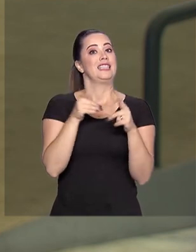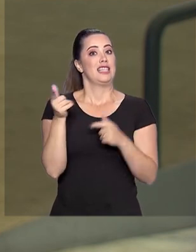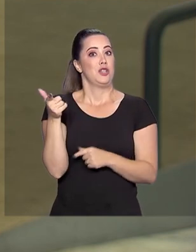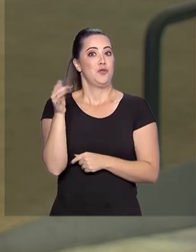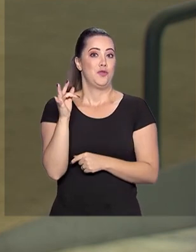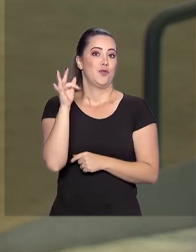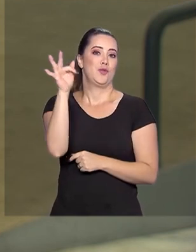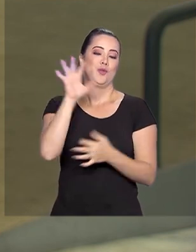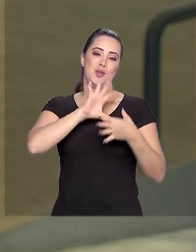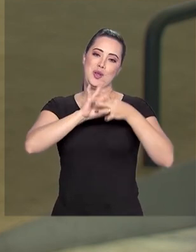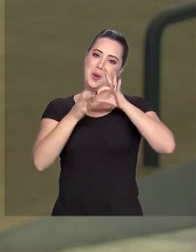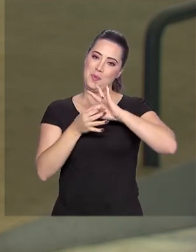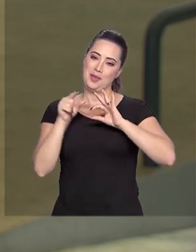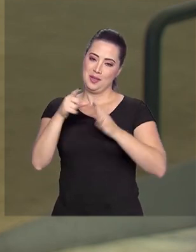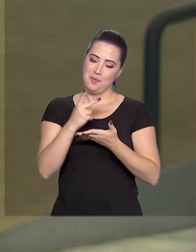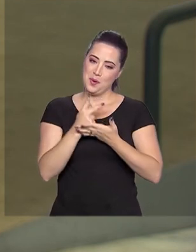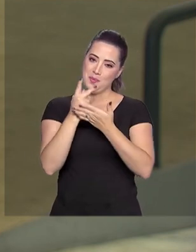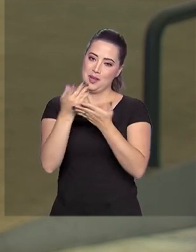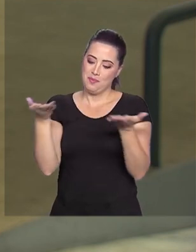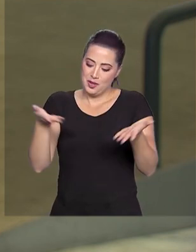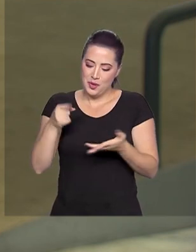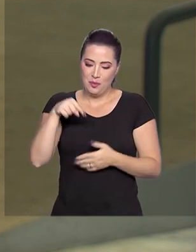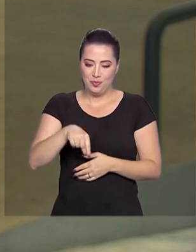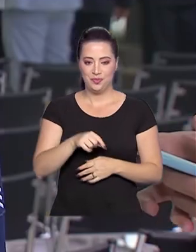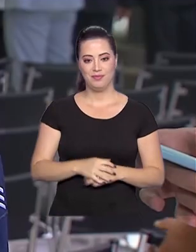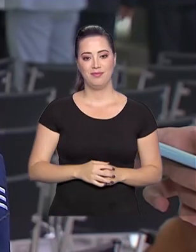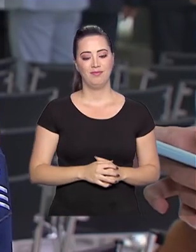essa homenagem que ele recebeu aqui hoje. Vamos ver.